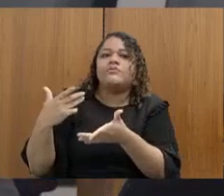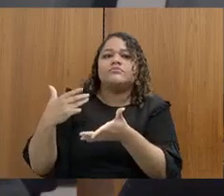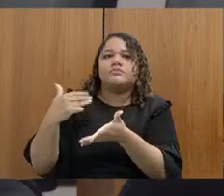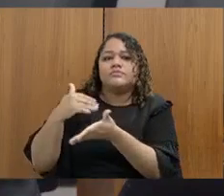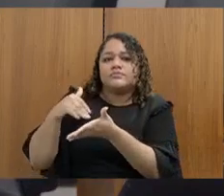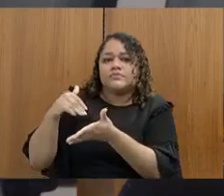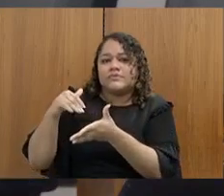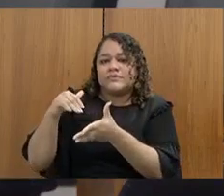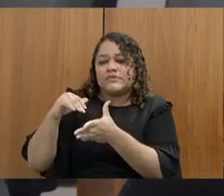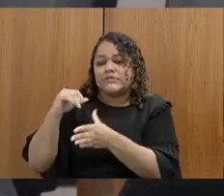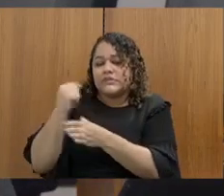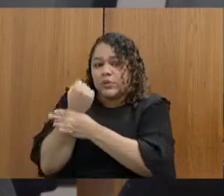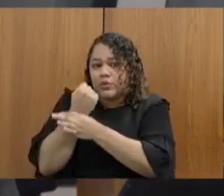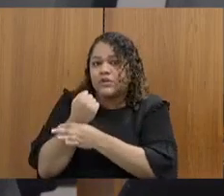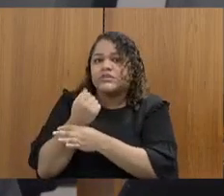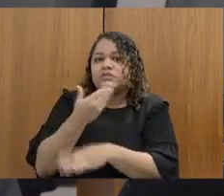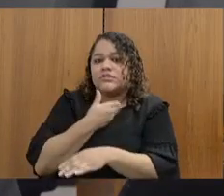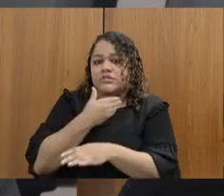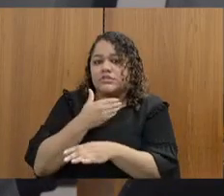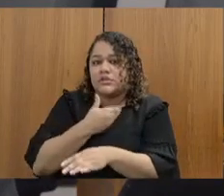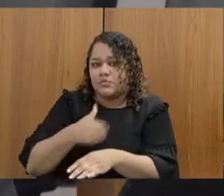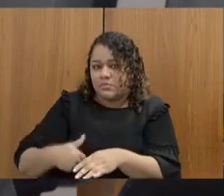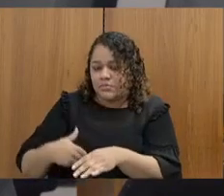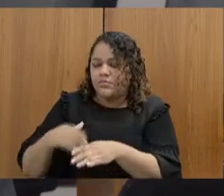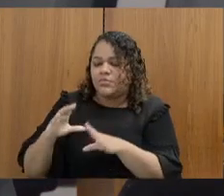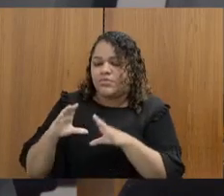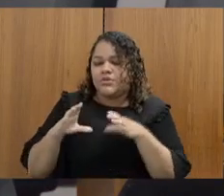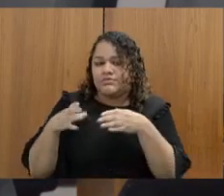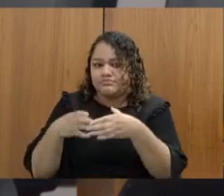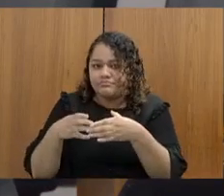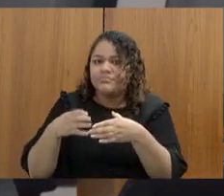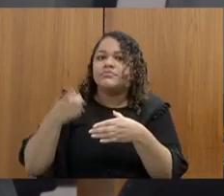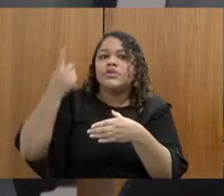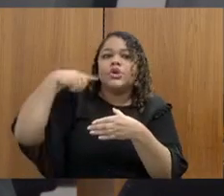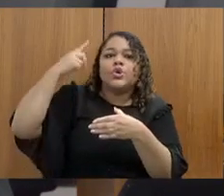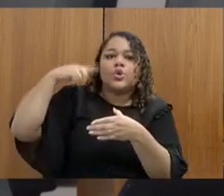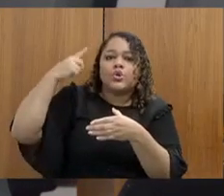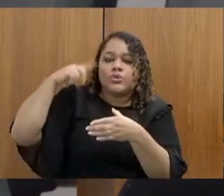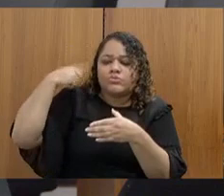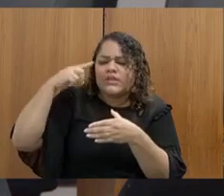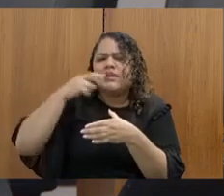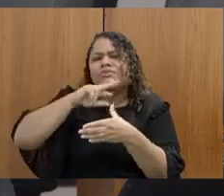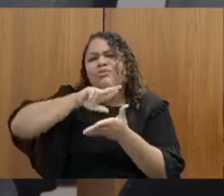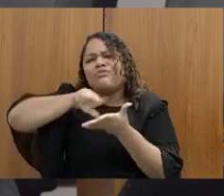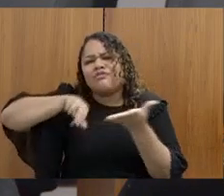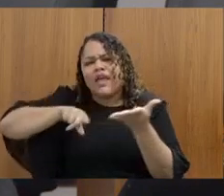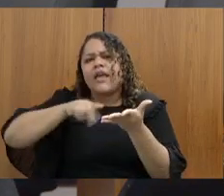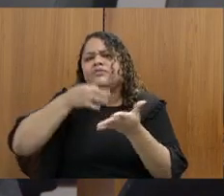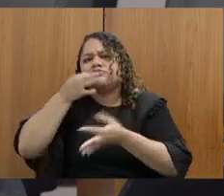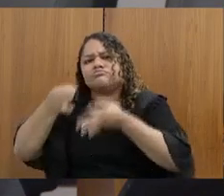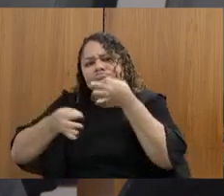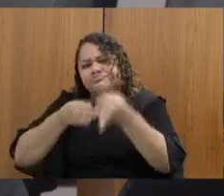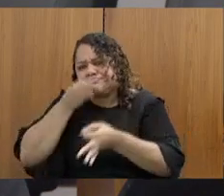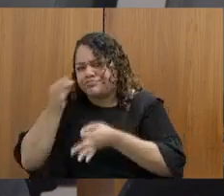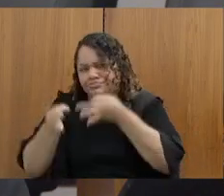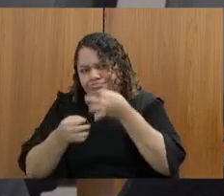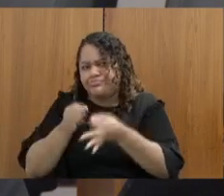deputados aqui contribuíram, e o senhor foi oficiado aqui dos